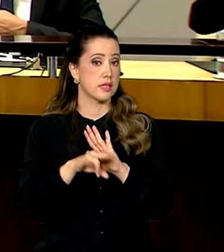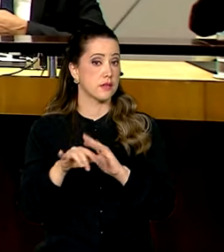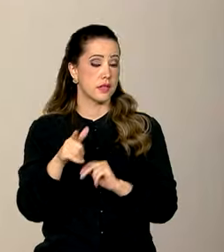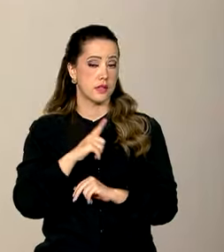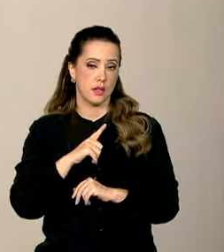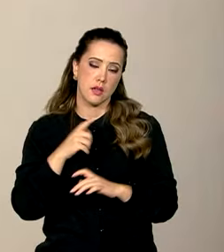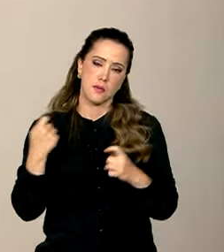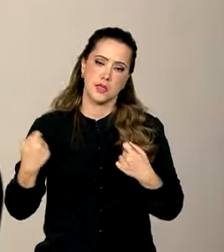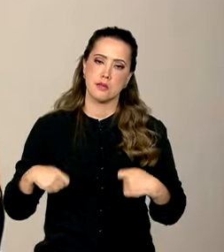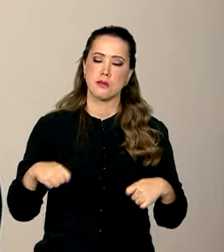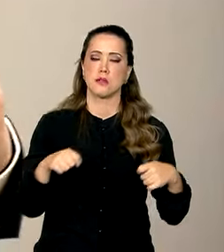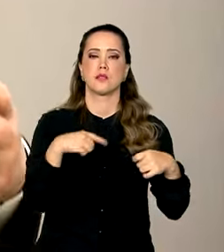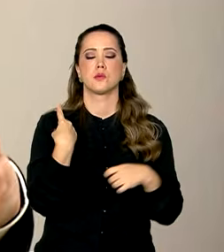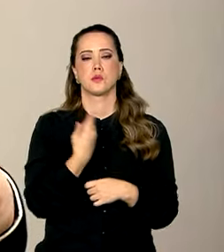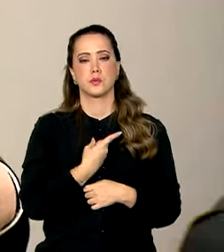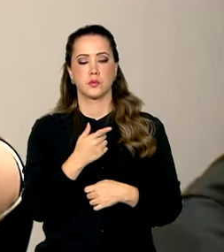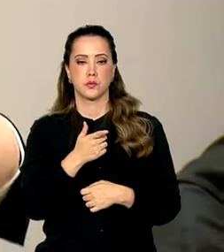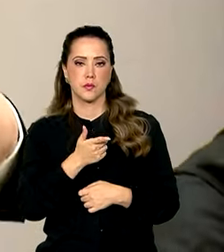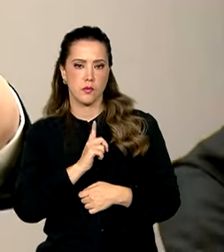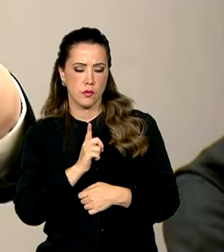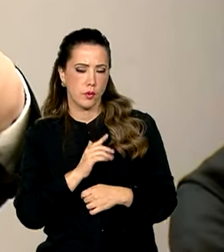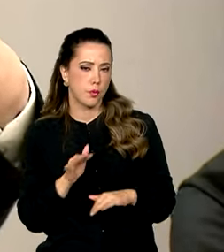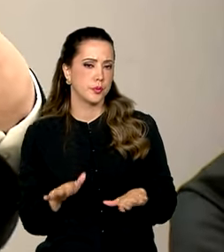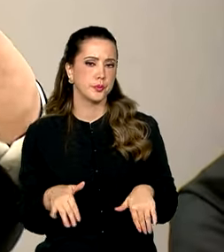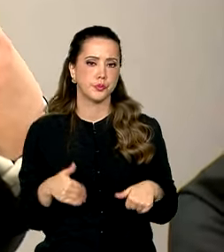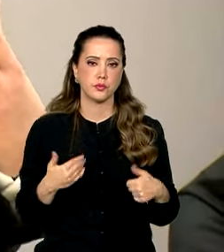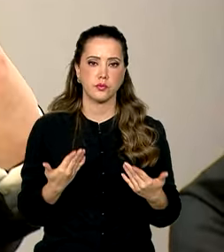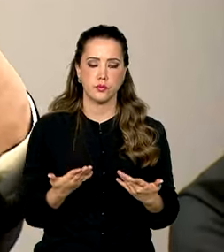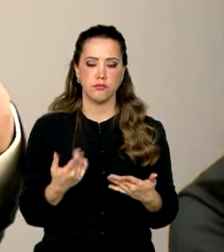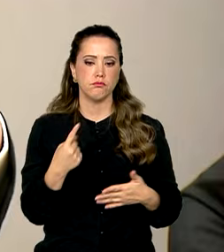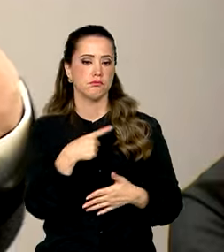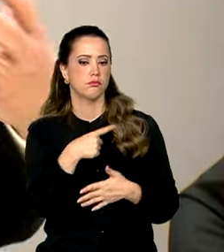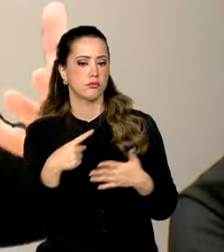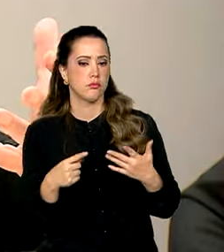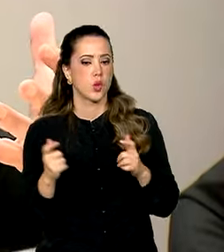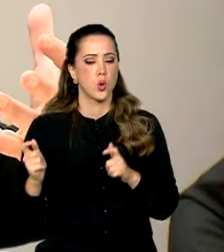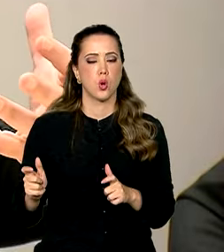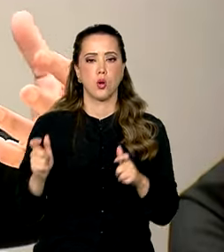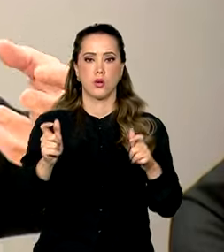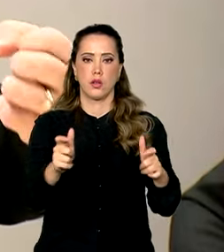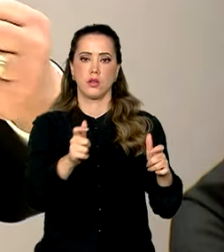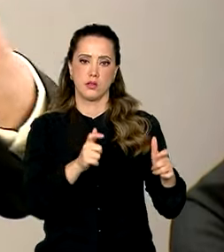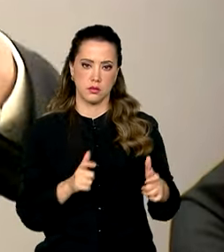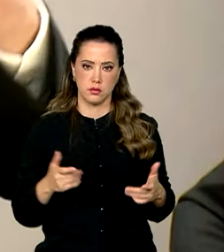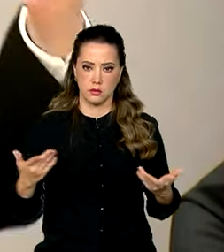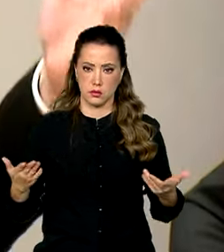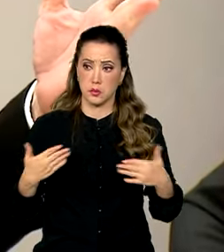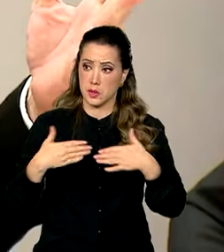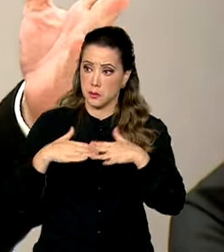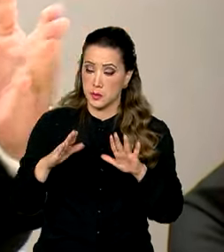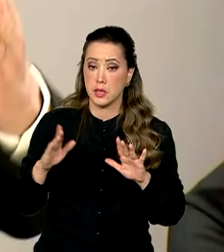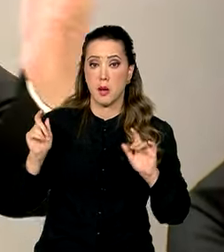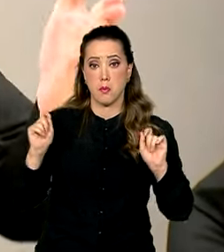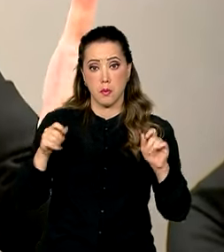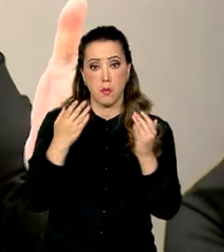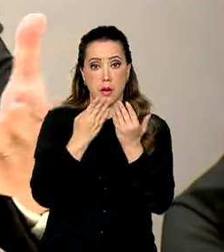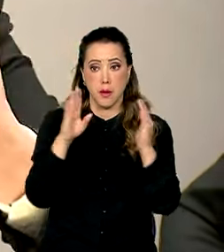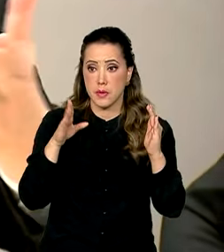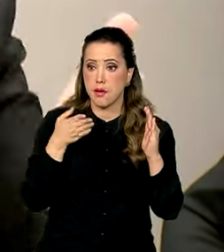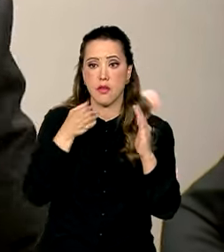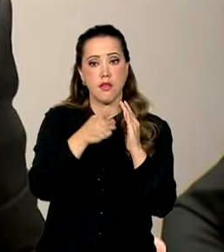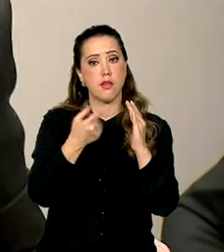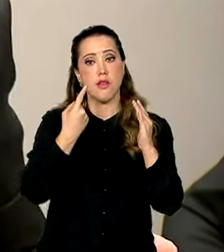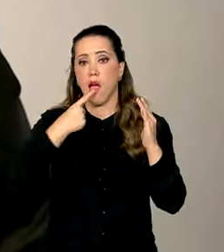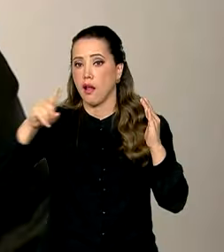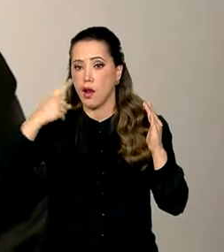E é preciso que a gente tenha, portanto, algum lugar para abrir uma porta e reclamar e